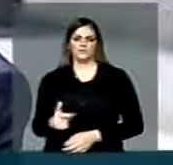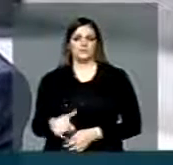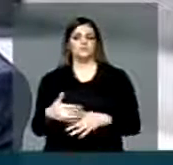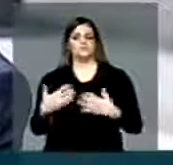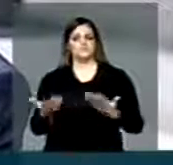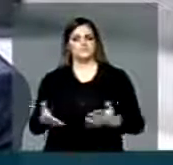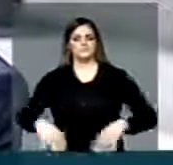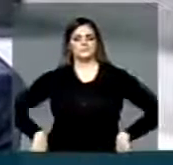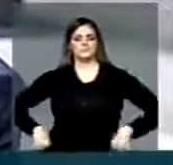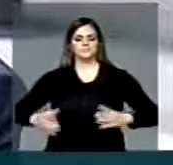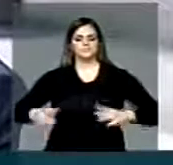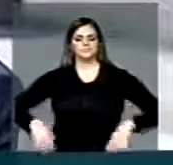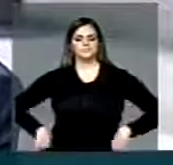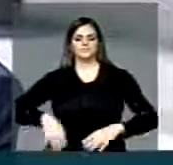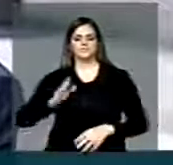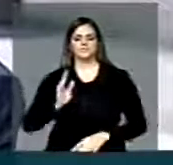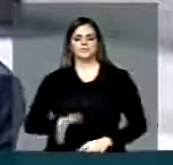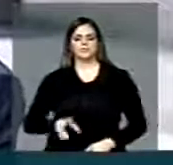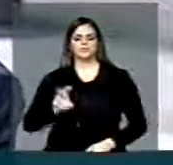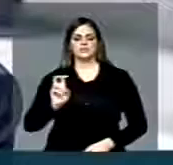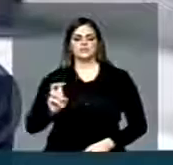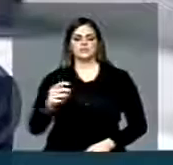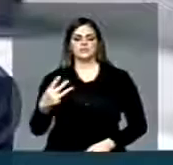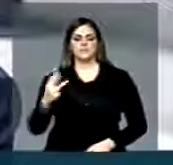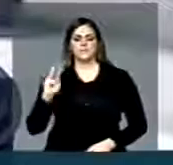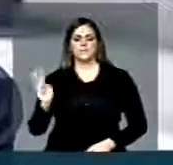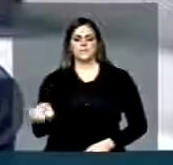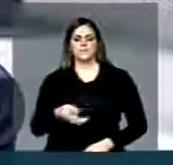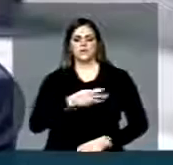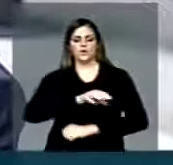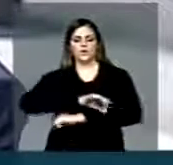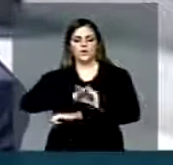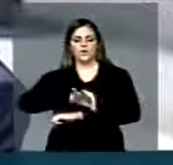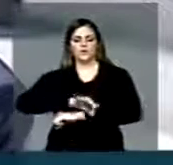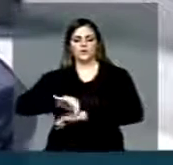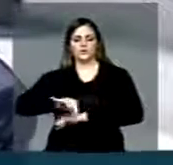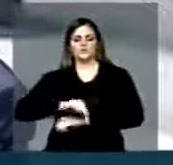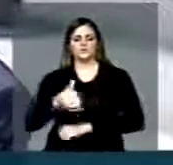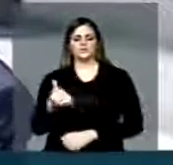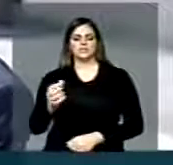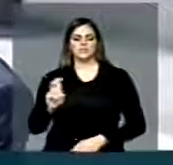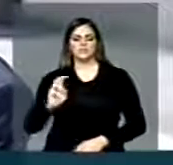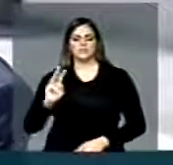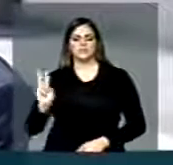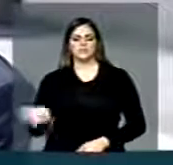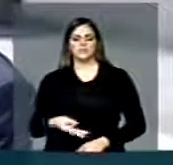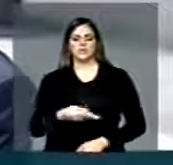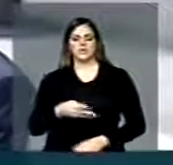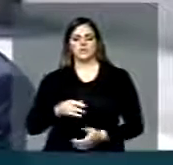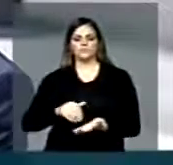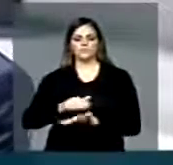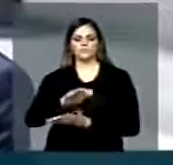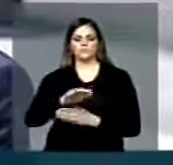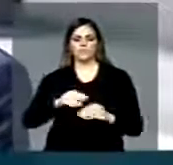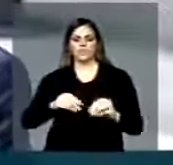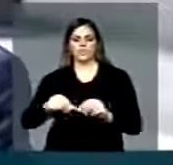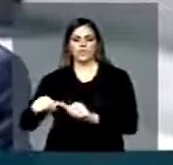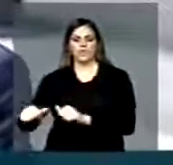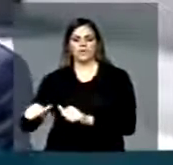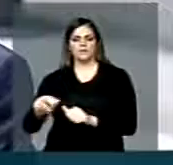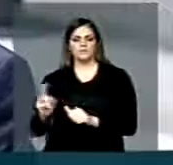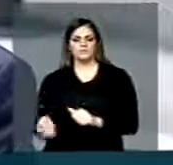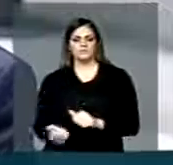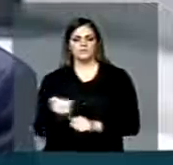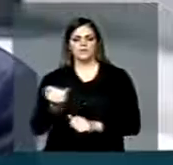53 milhões com arquitetos e consultores e 65 milhões em desapropriações. governador disse